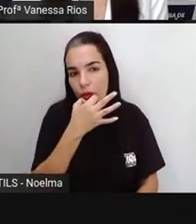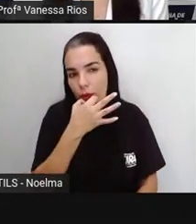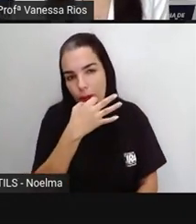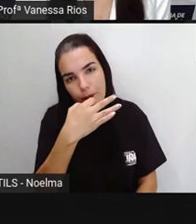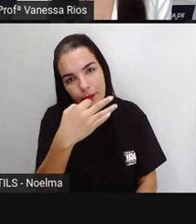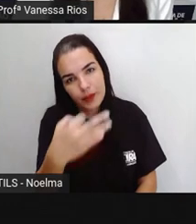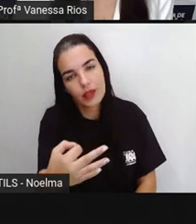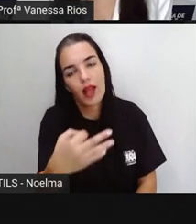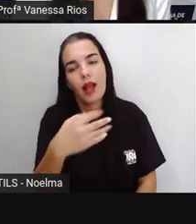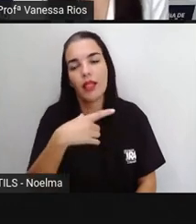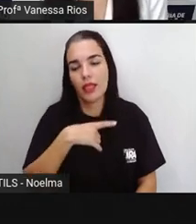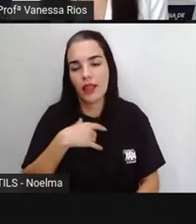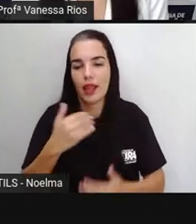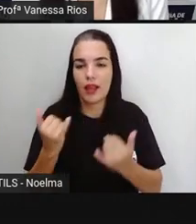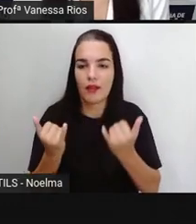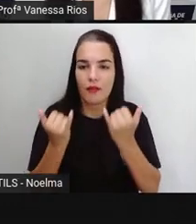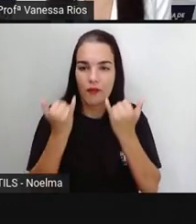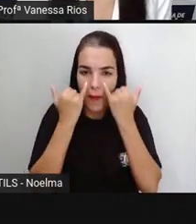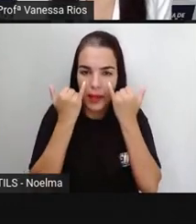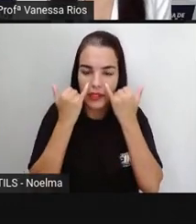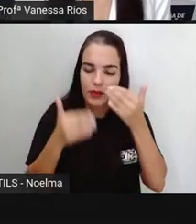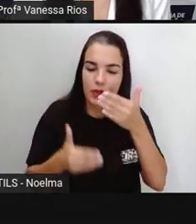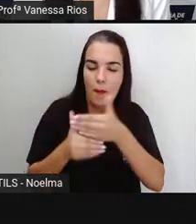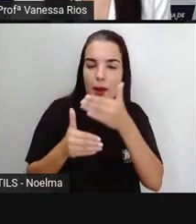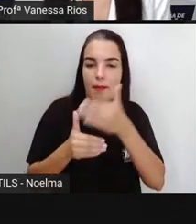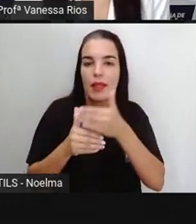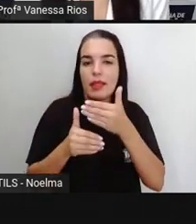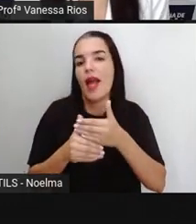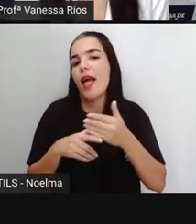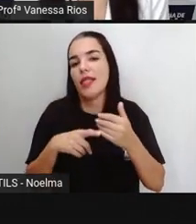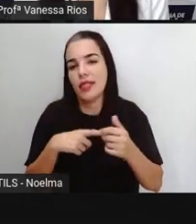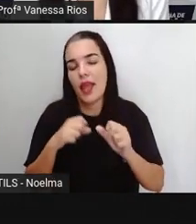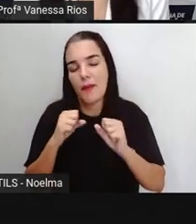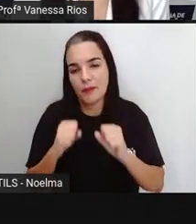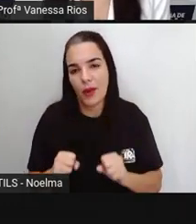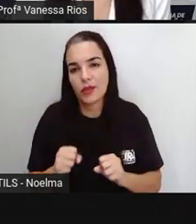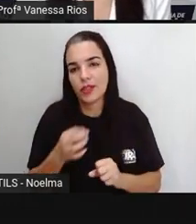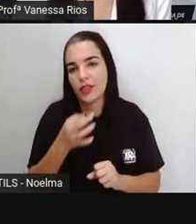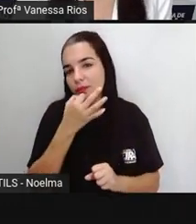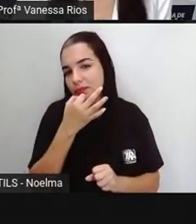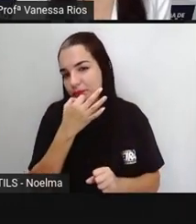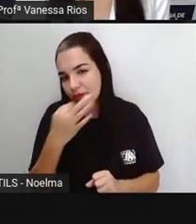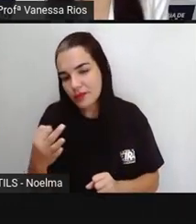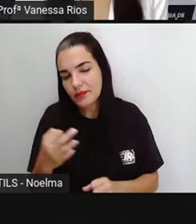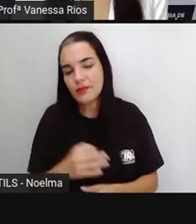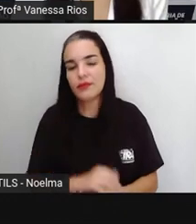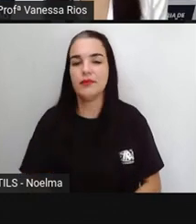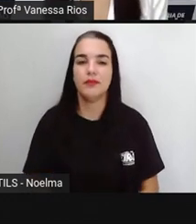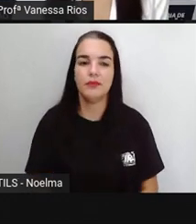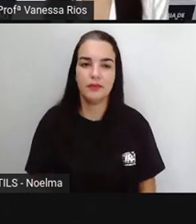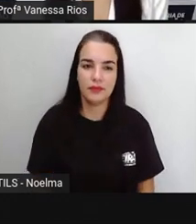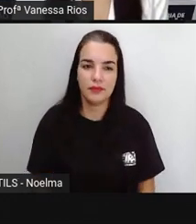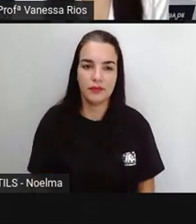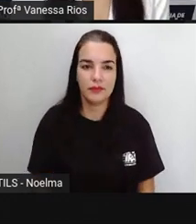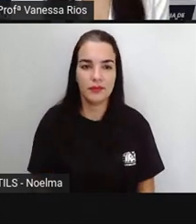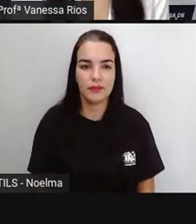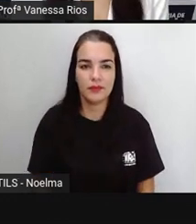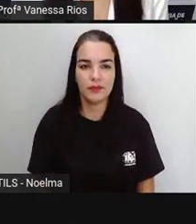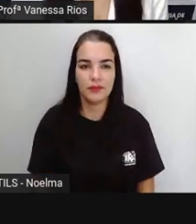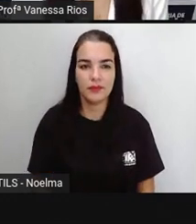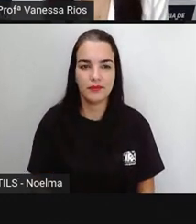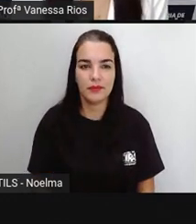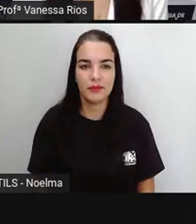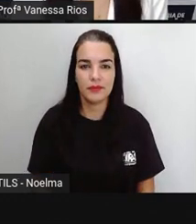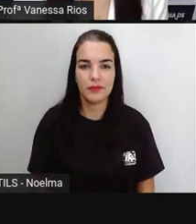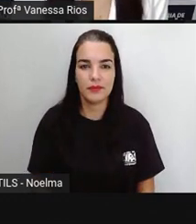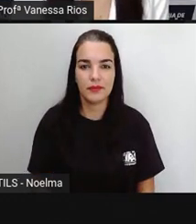além das informações, não é complementar com a formação da opinião ou a emissão da opinião daquele que produziu o texto.